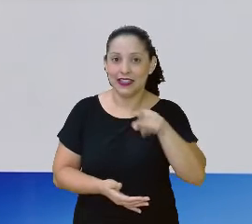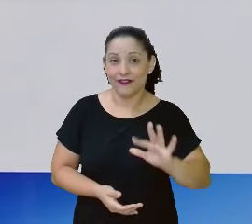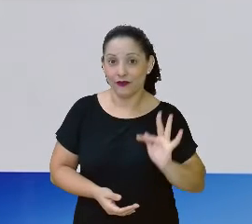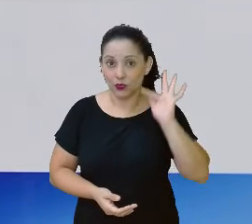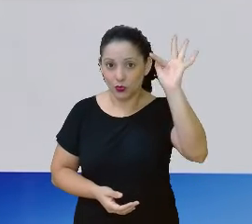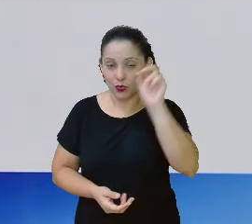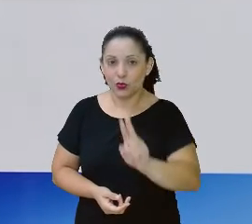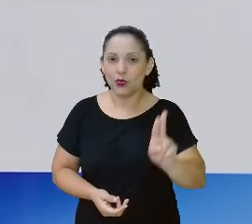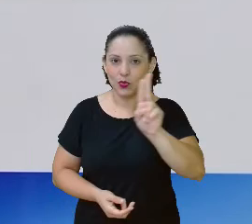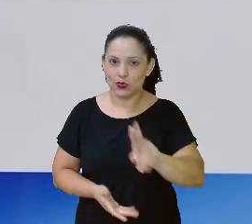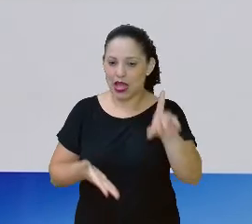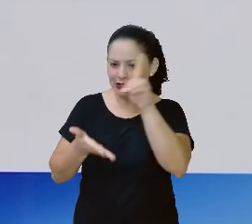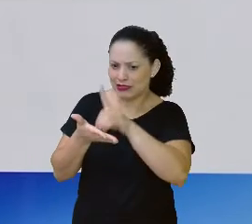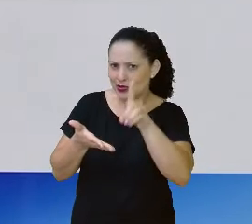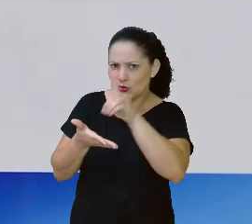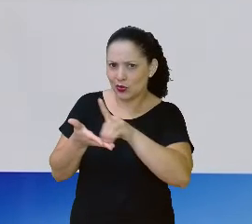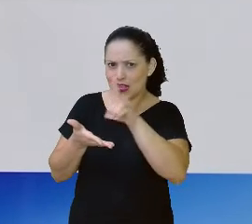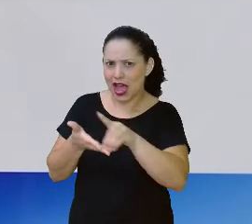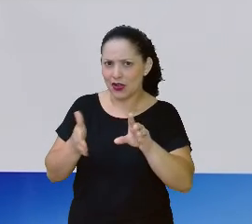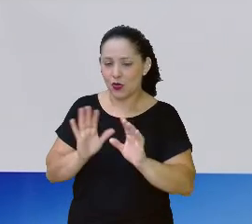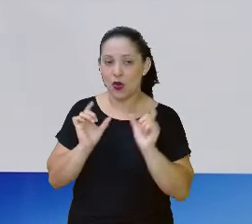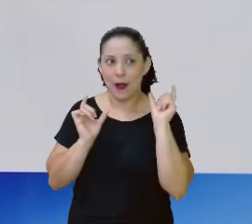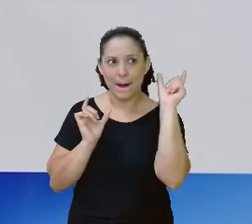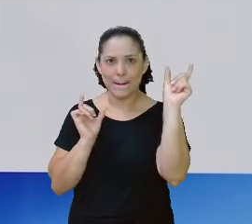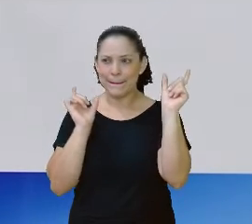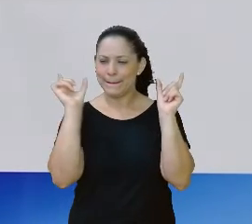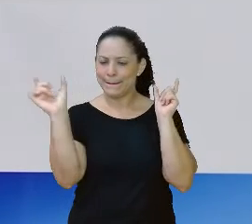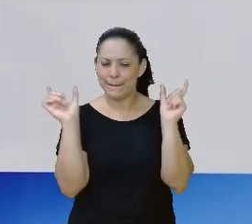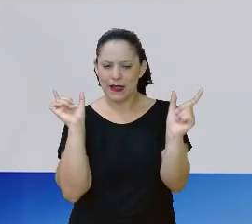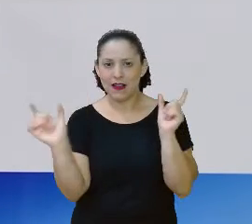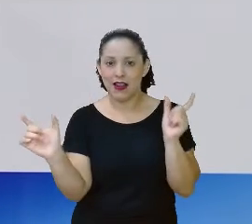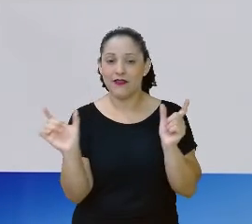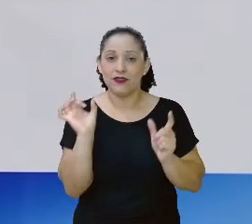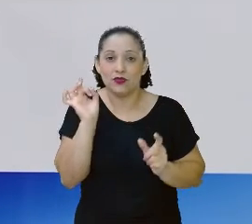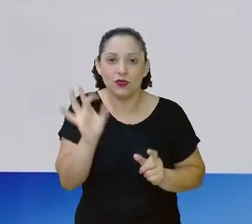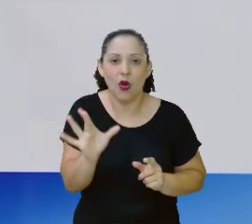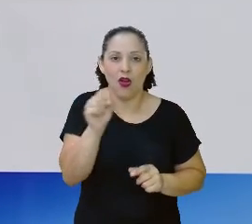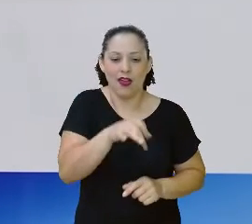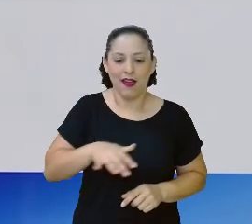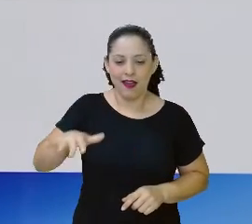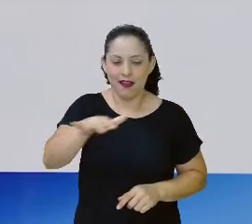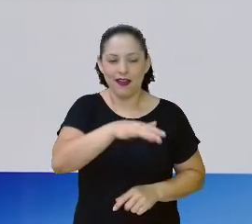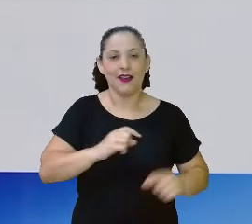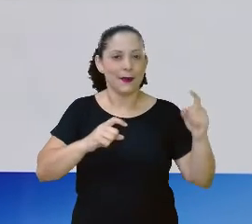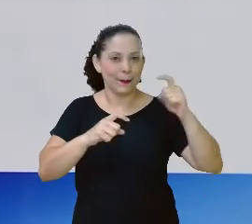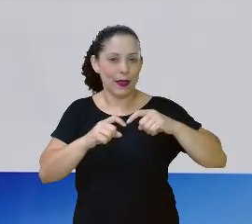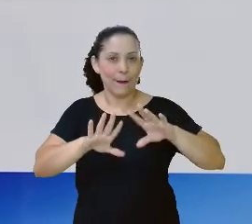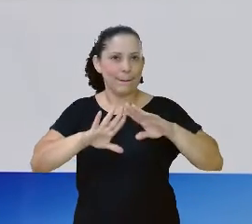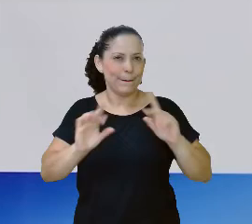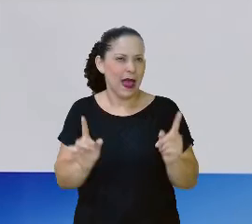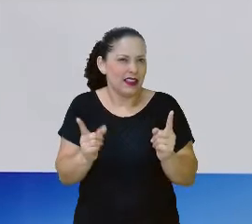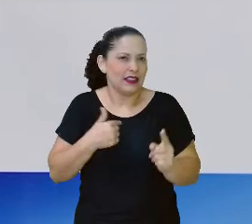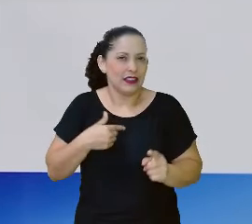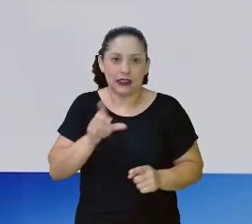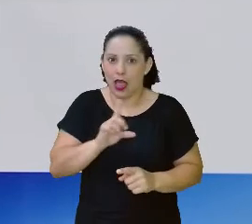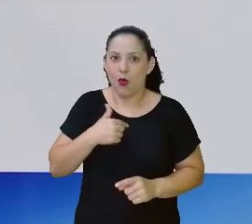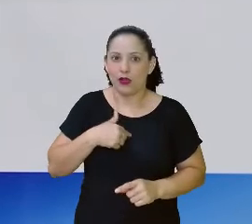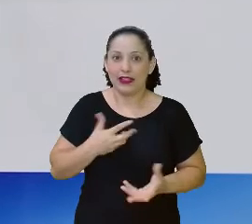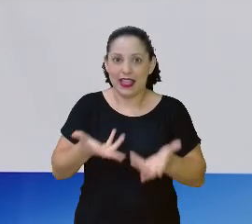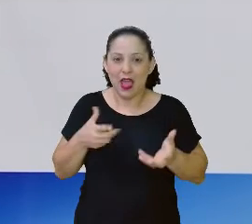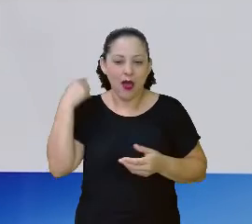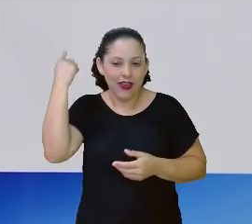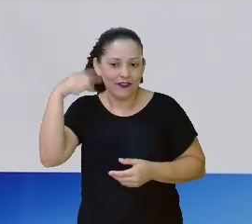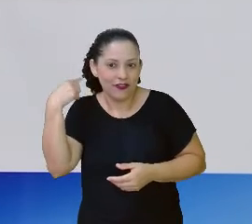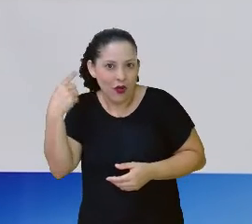um tipo de dicionário assim. Que vão ter lá termos que são usados na medicina. Não, professor, eu quero ser um advogado. Maravilha!